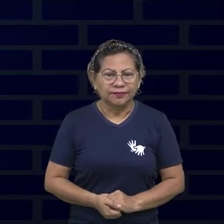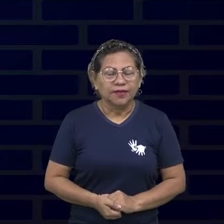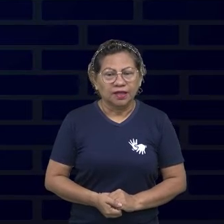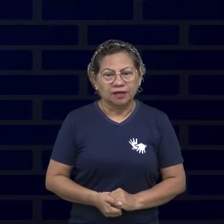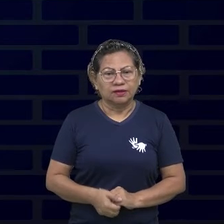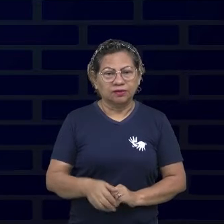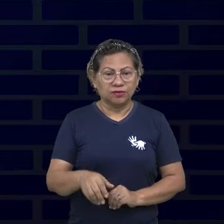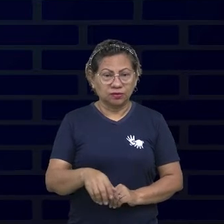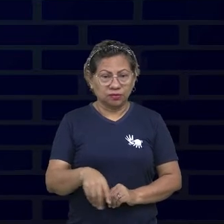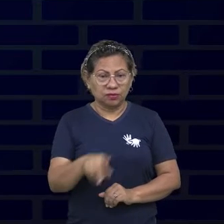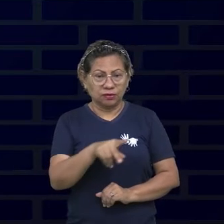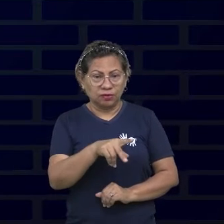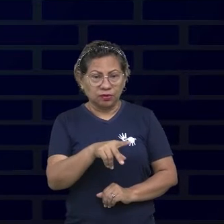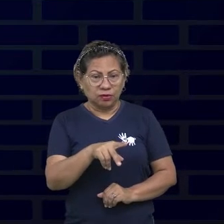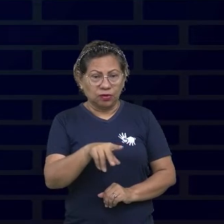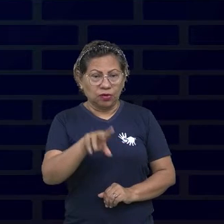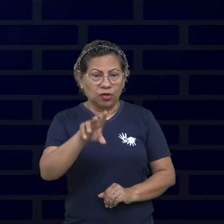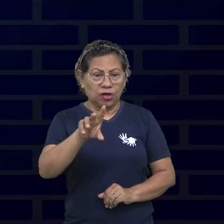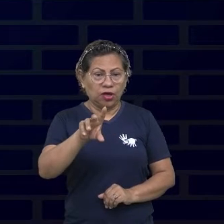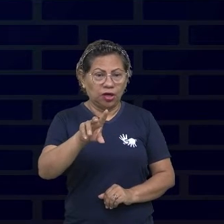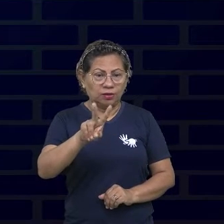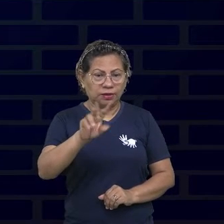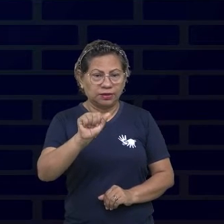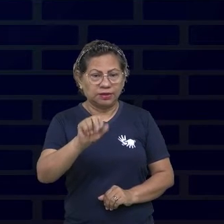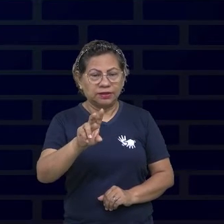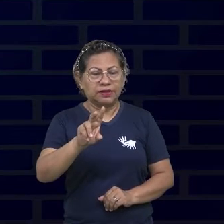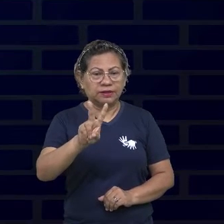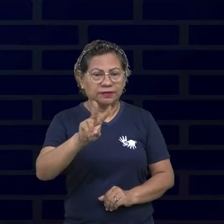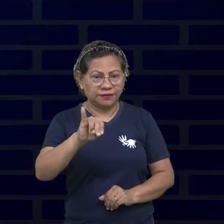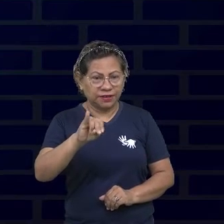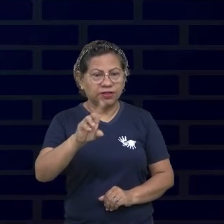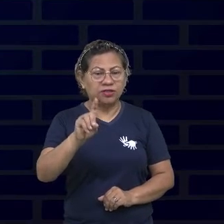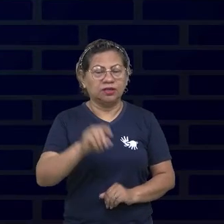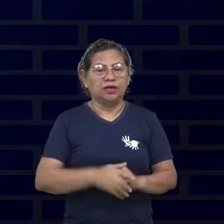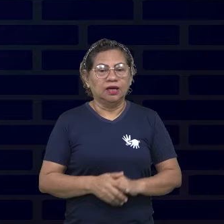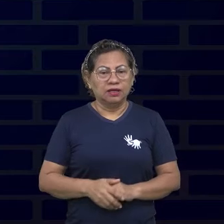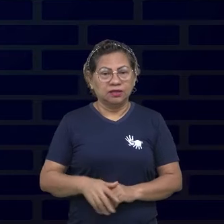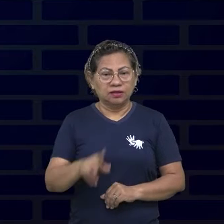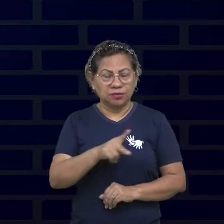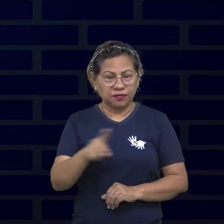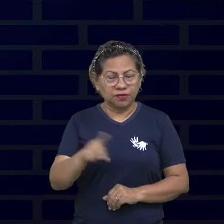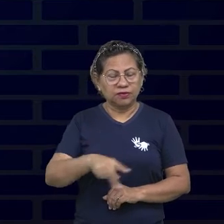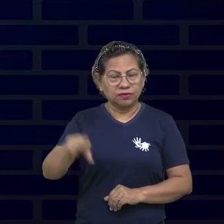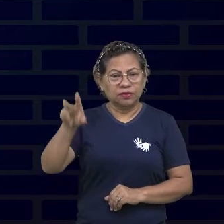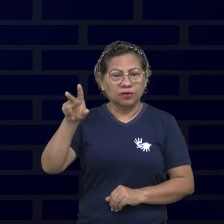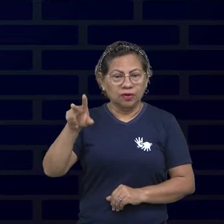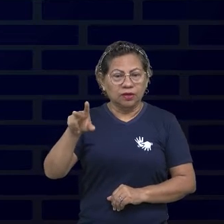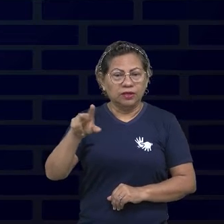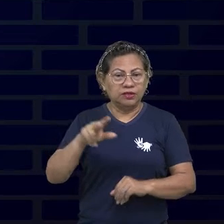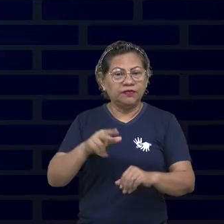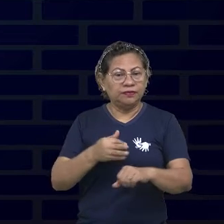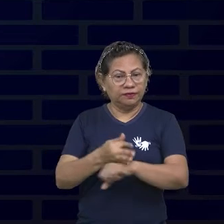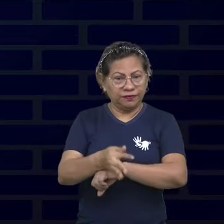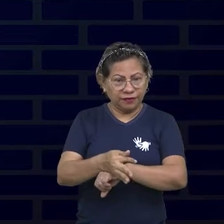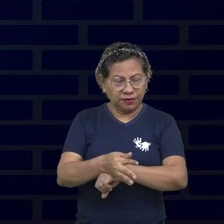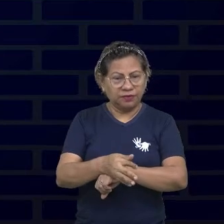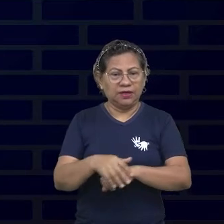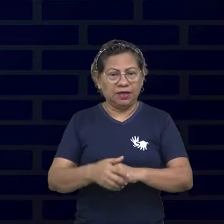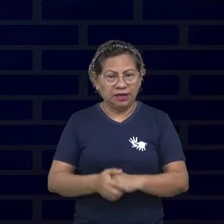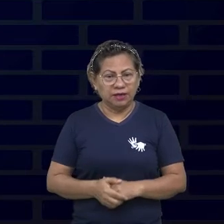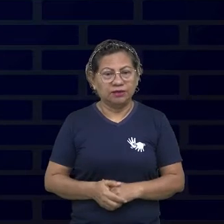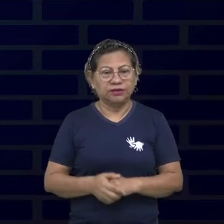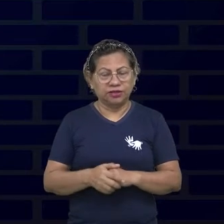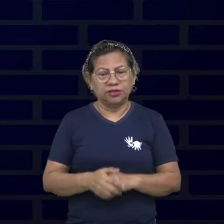sou delegado de polícia no estado do Amazonas e professor universitário. Mas para a escolha dessas profissões